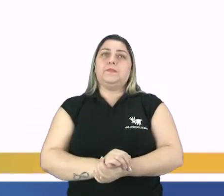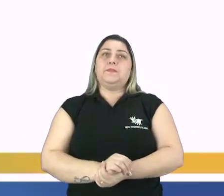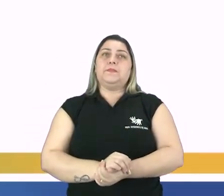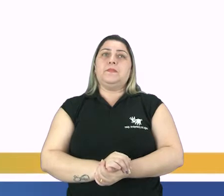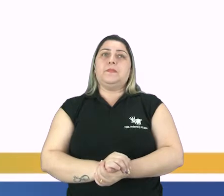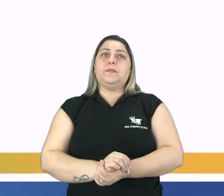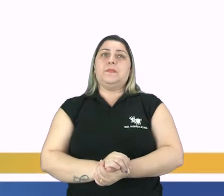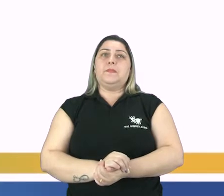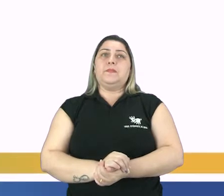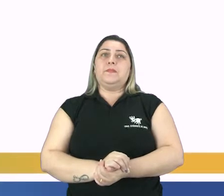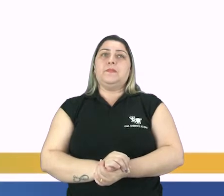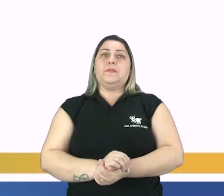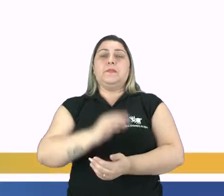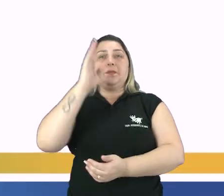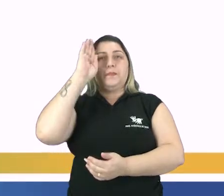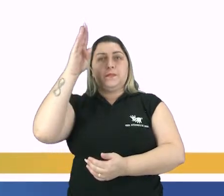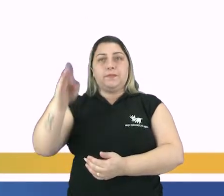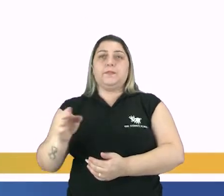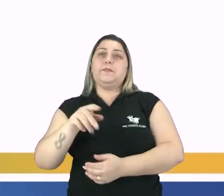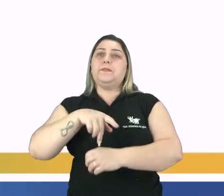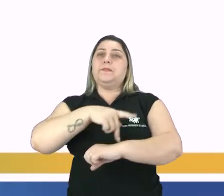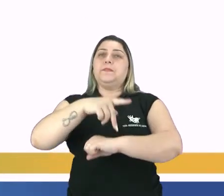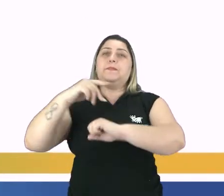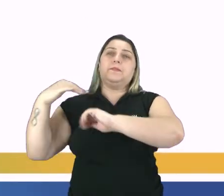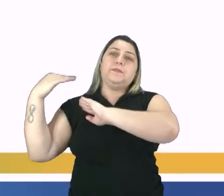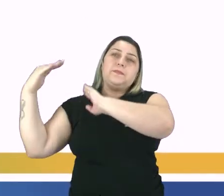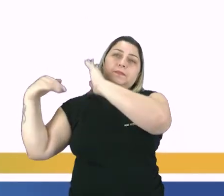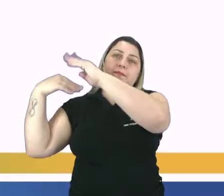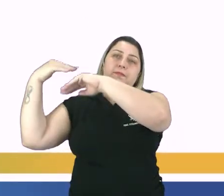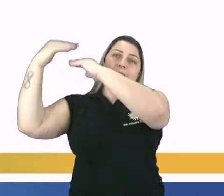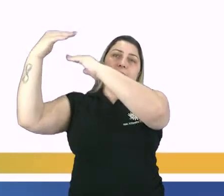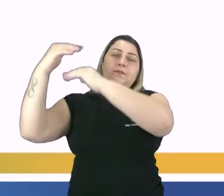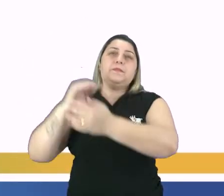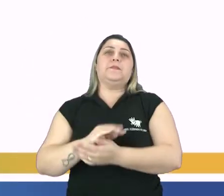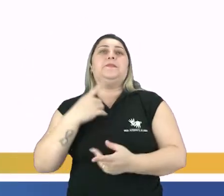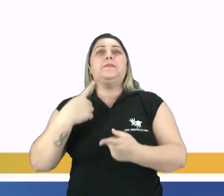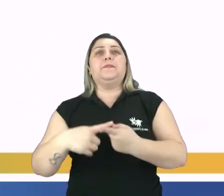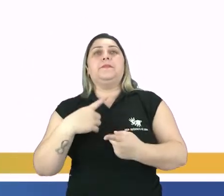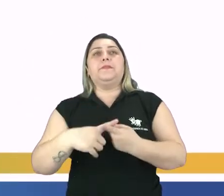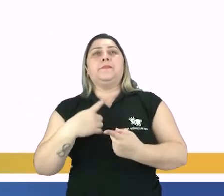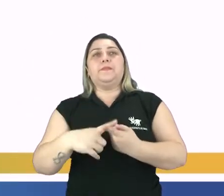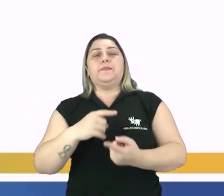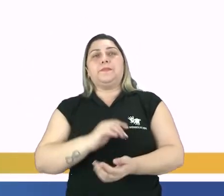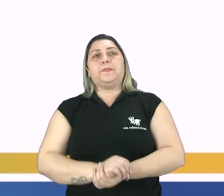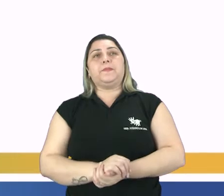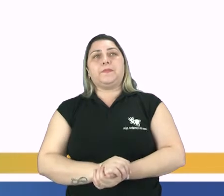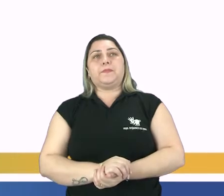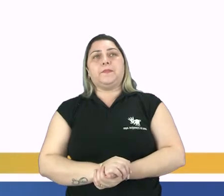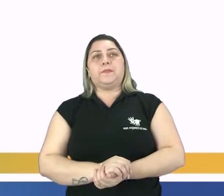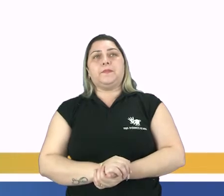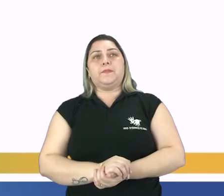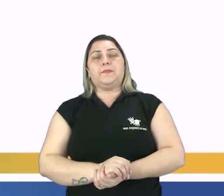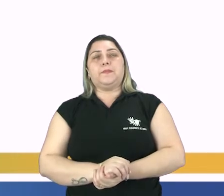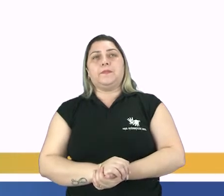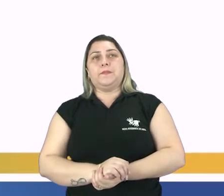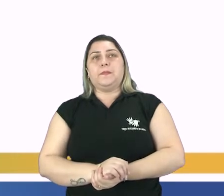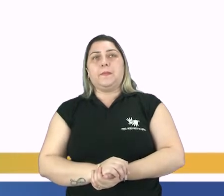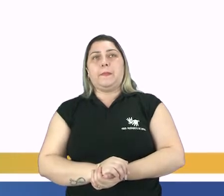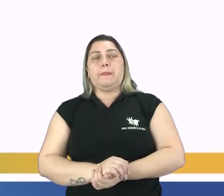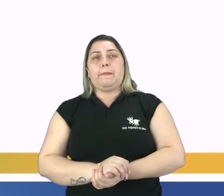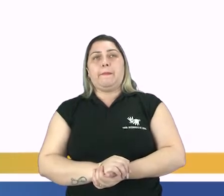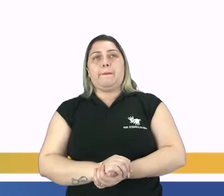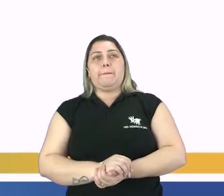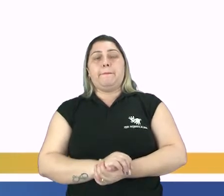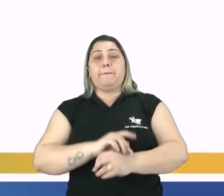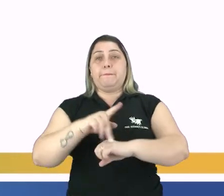Especialmente os desenvolvidos. Por que? Eu estou frisando bem essa parte. A questão